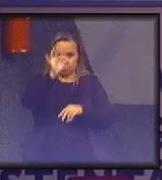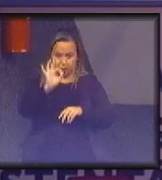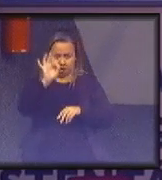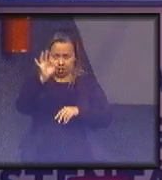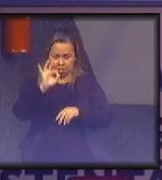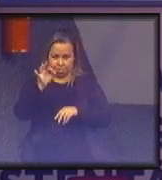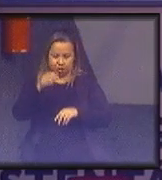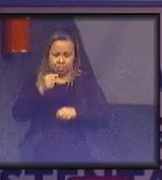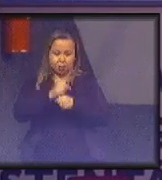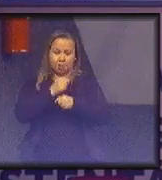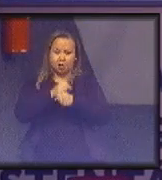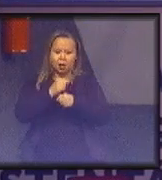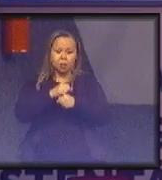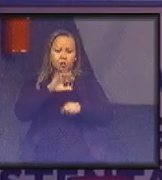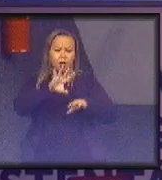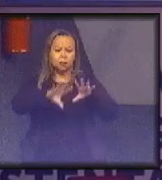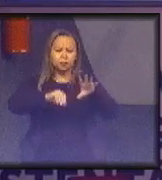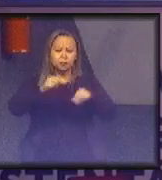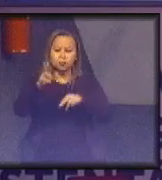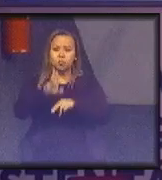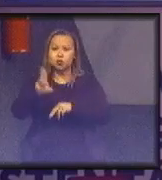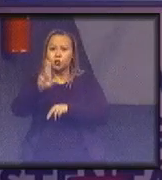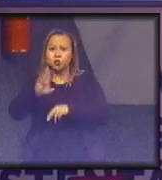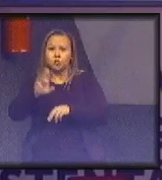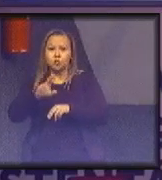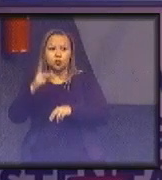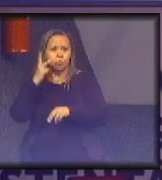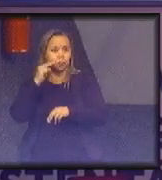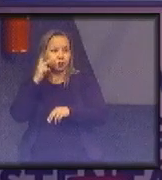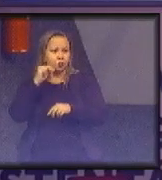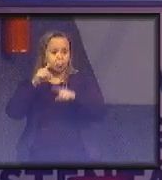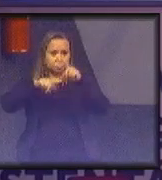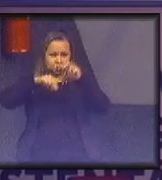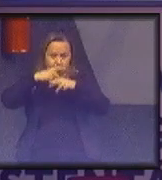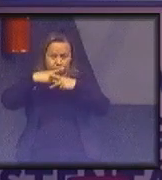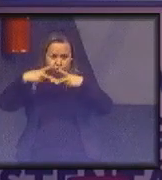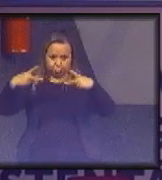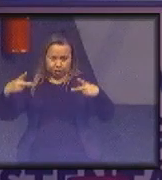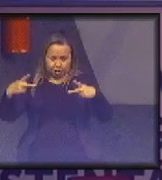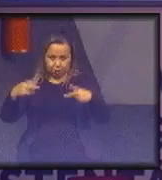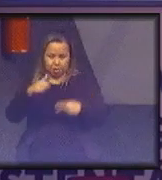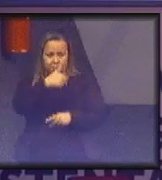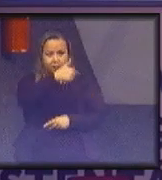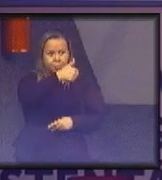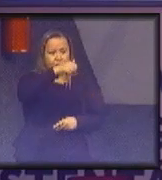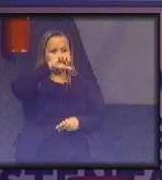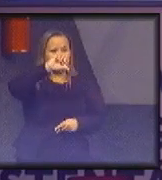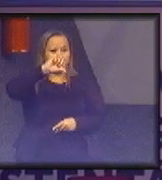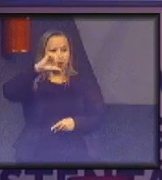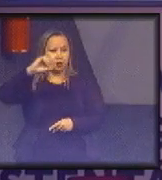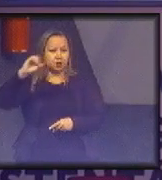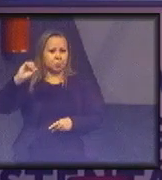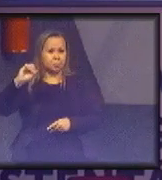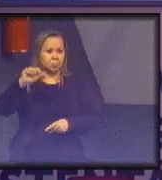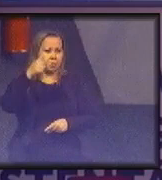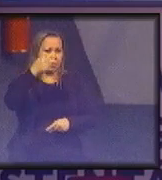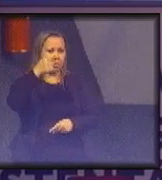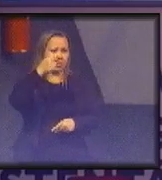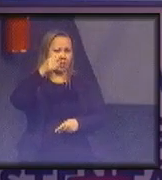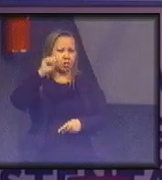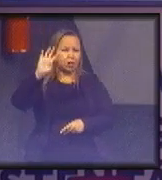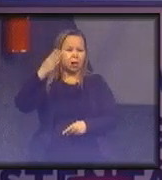anuais de extração de materiais, segundo os relatórios das Nações Unidas, em 1900, nós tirávamos 7 bilhões de